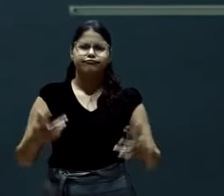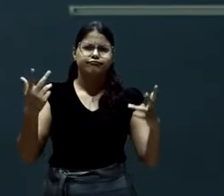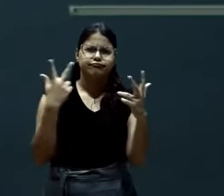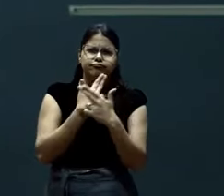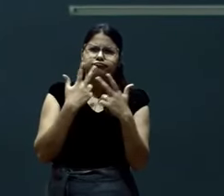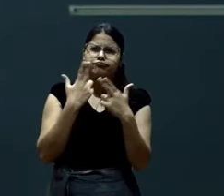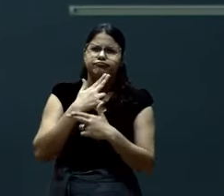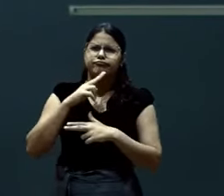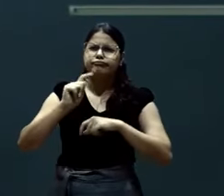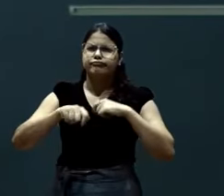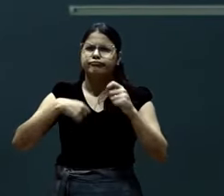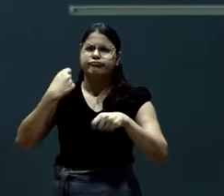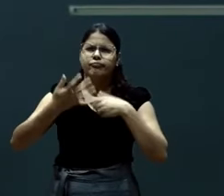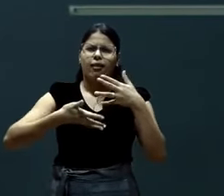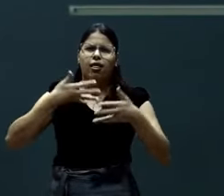Nos perdemos.